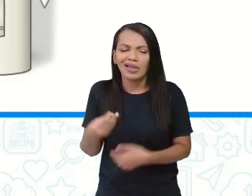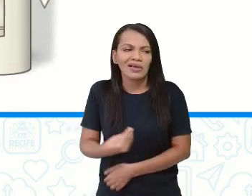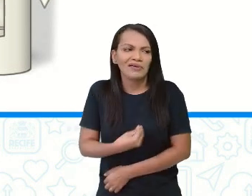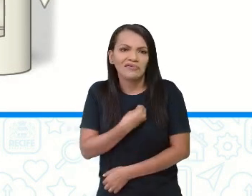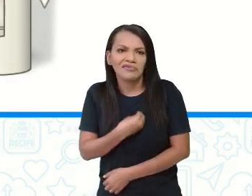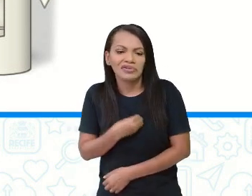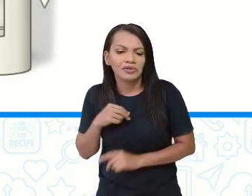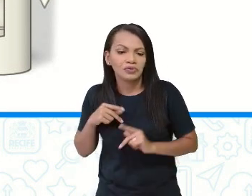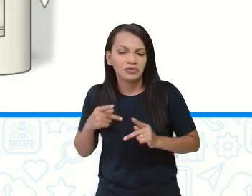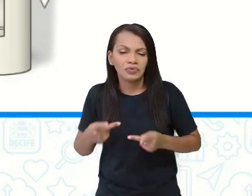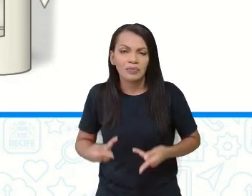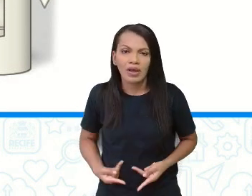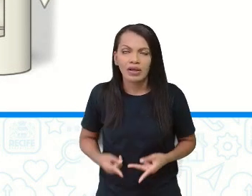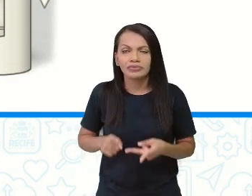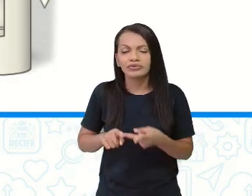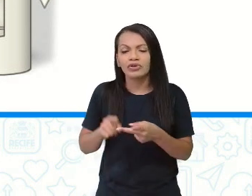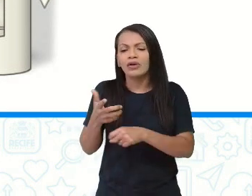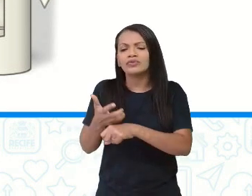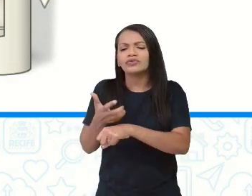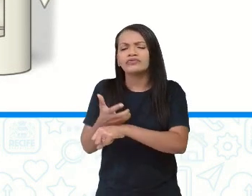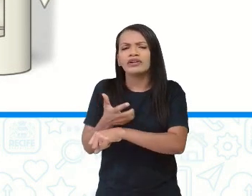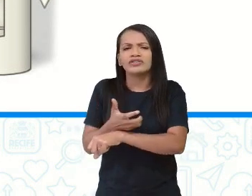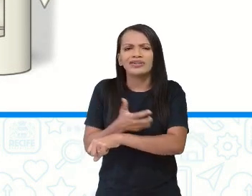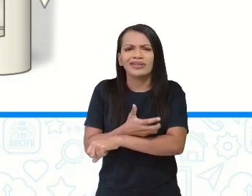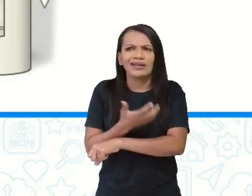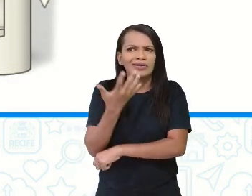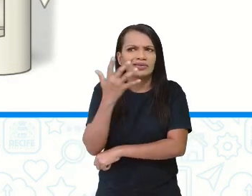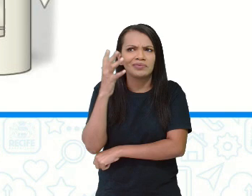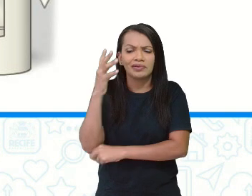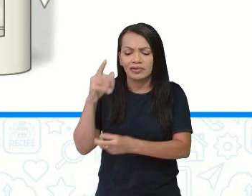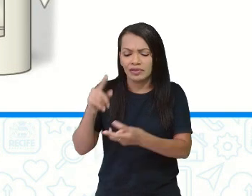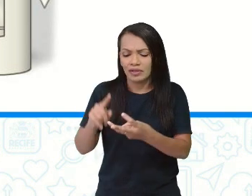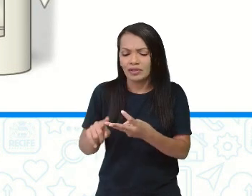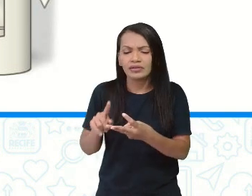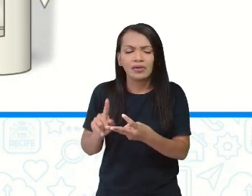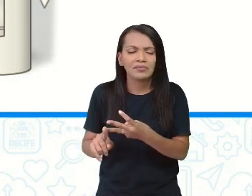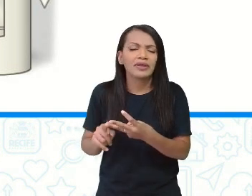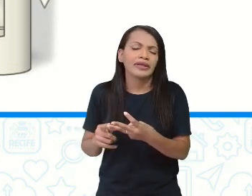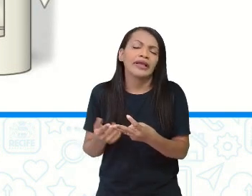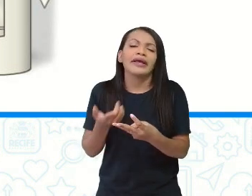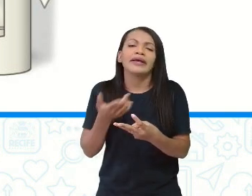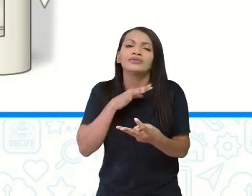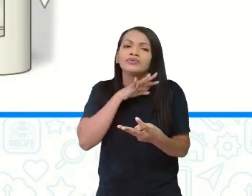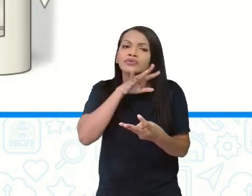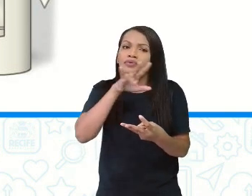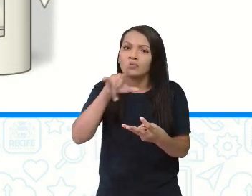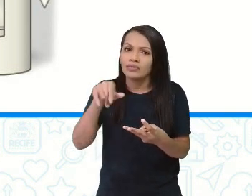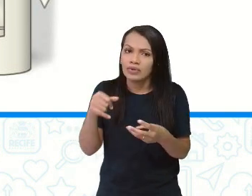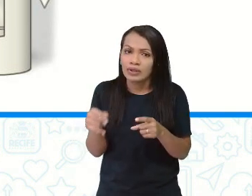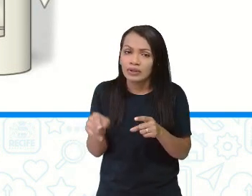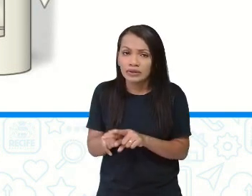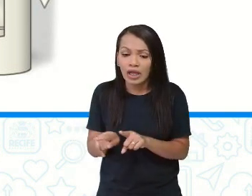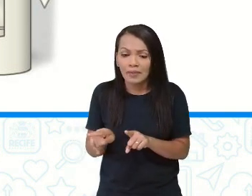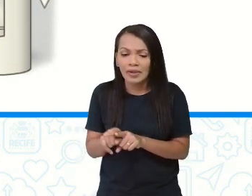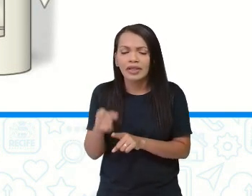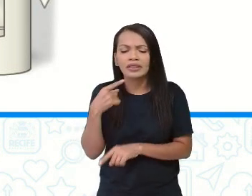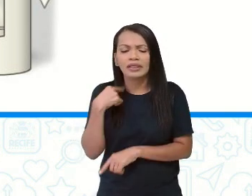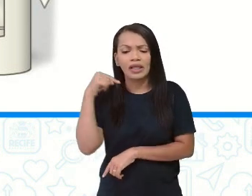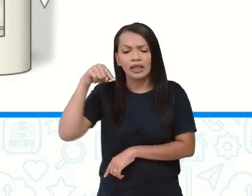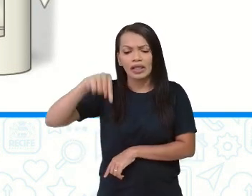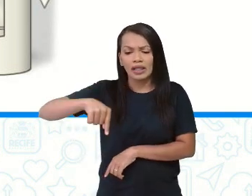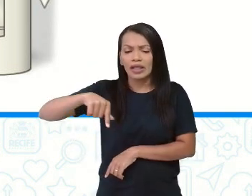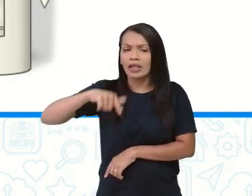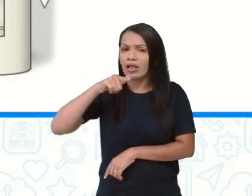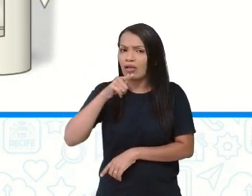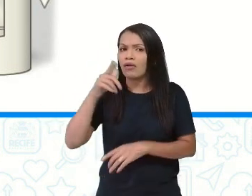animais, dos vegetais, fora os ecossistemas aquáticos também. que ali tem várias